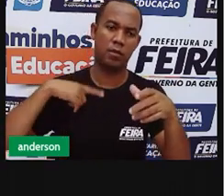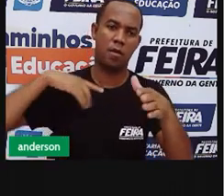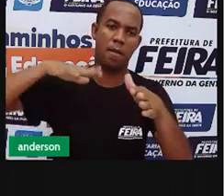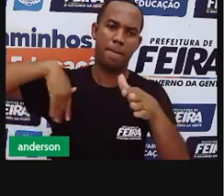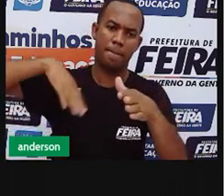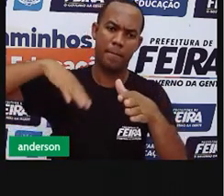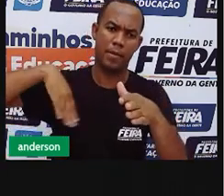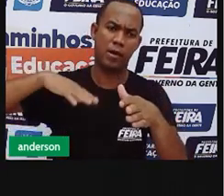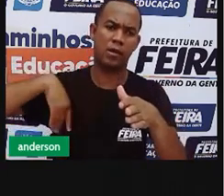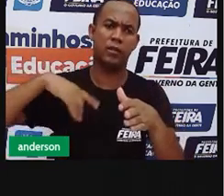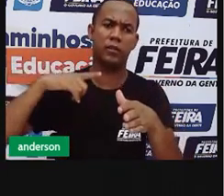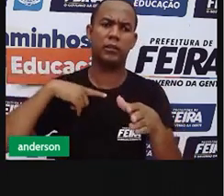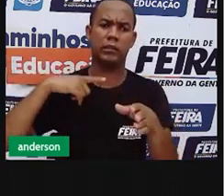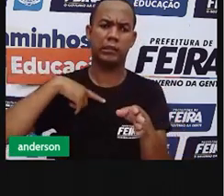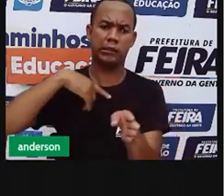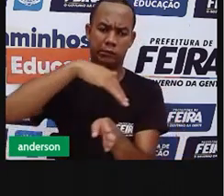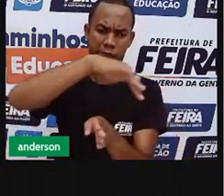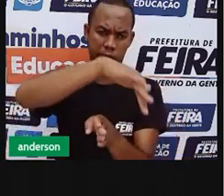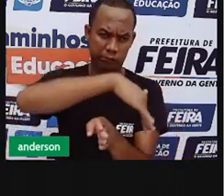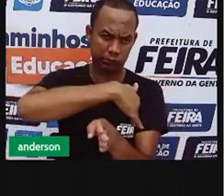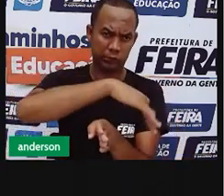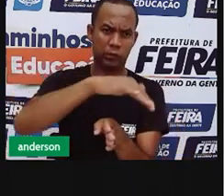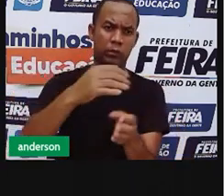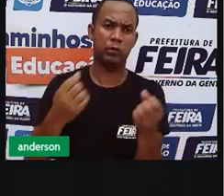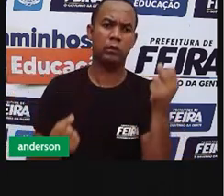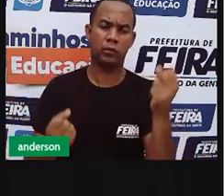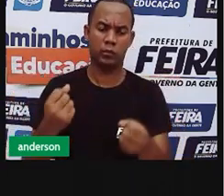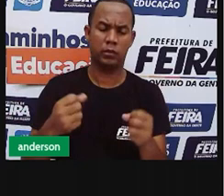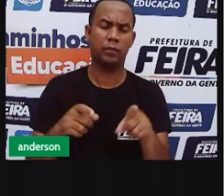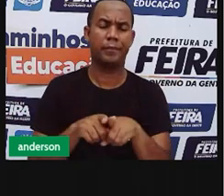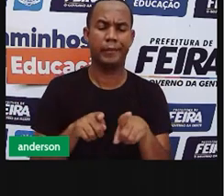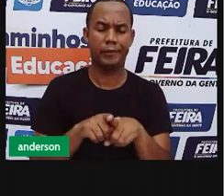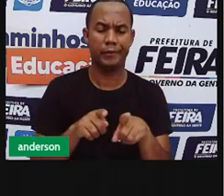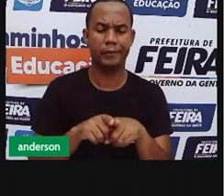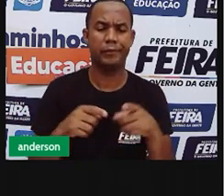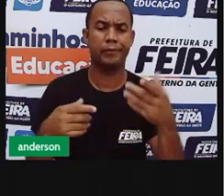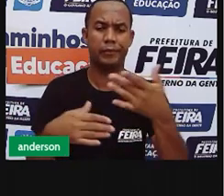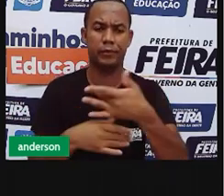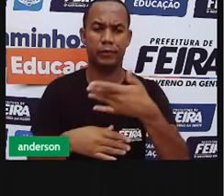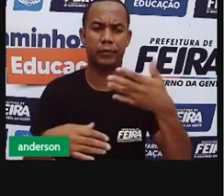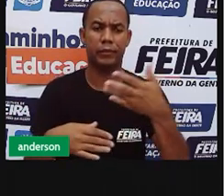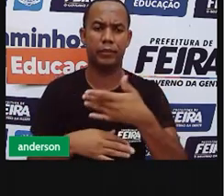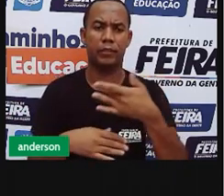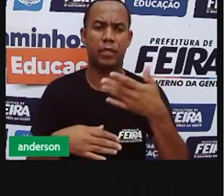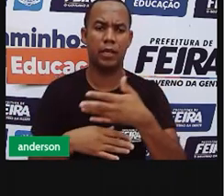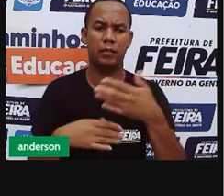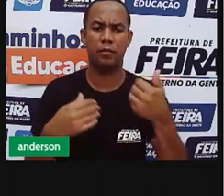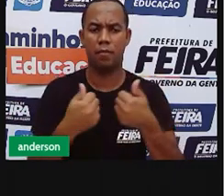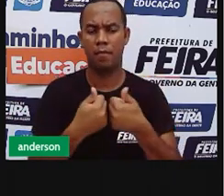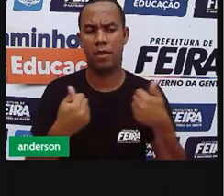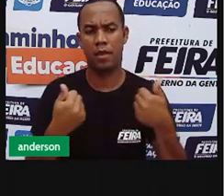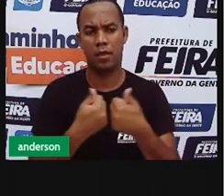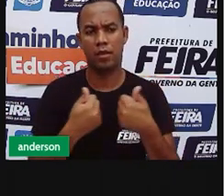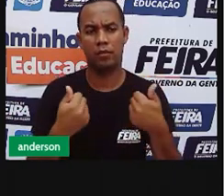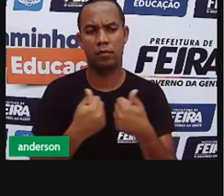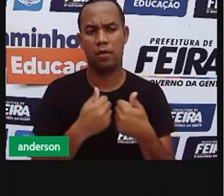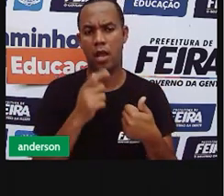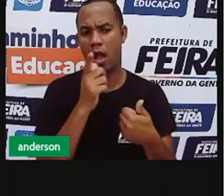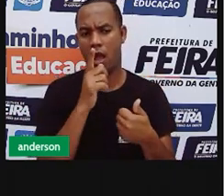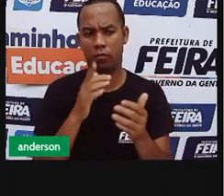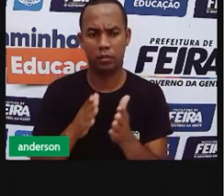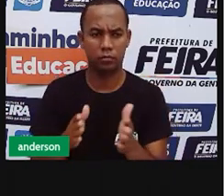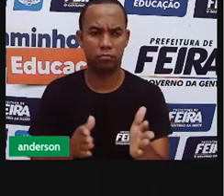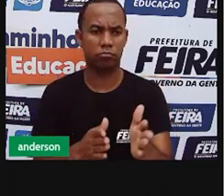nessa faixa do litoral. Nas cidades que estão próximas de Rio, a mesma